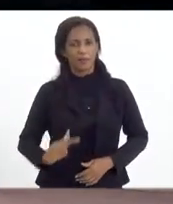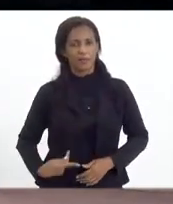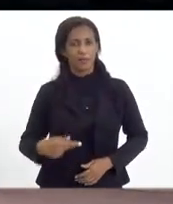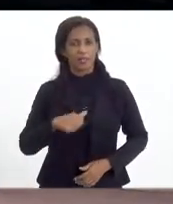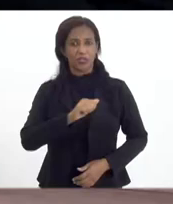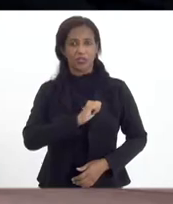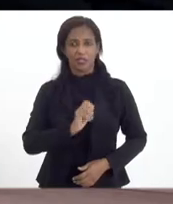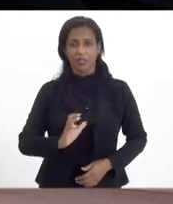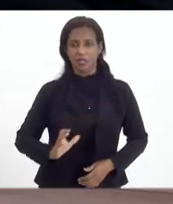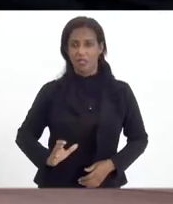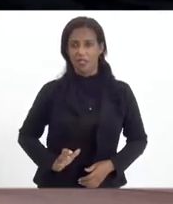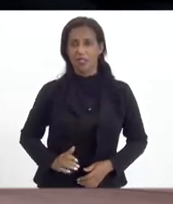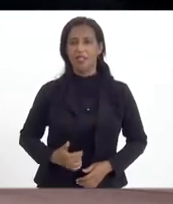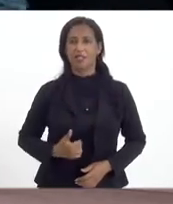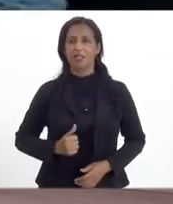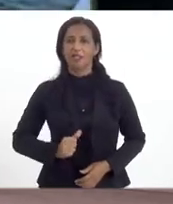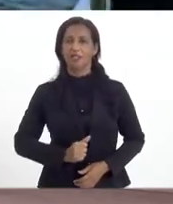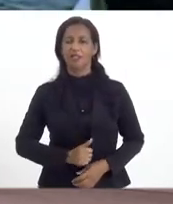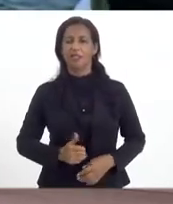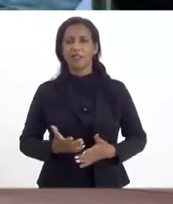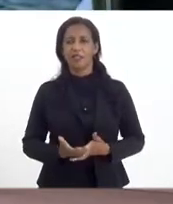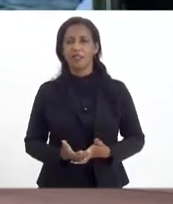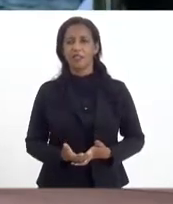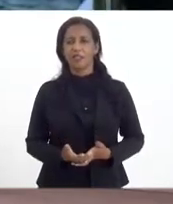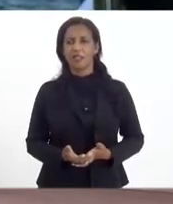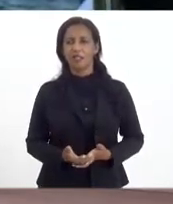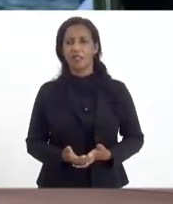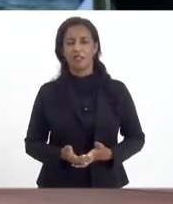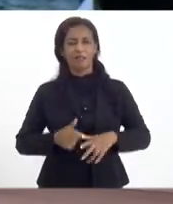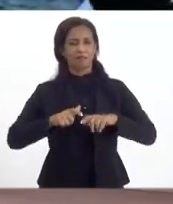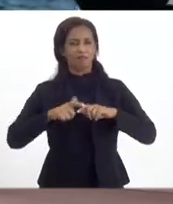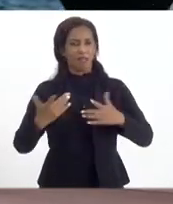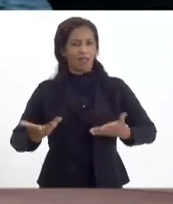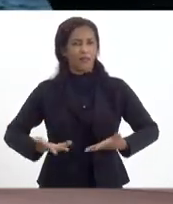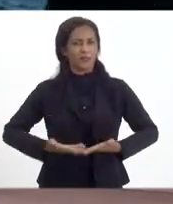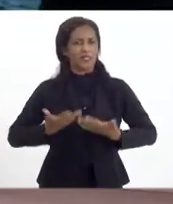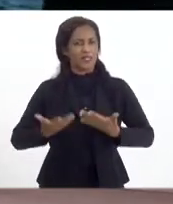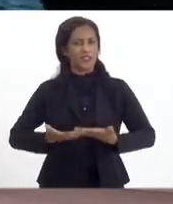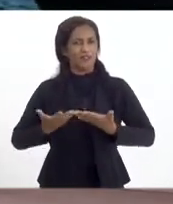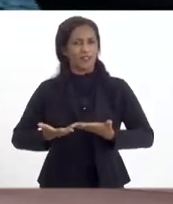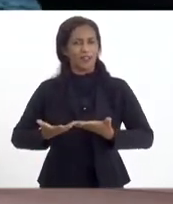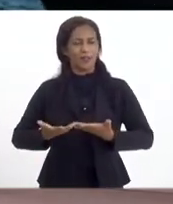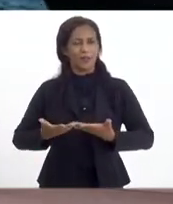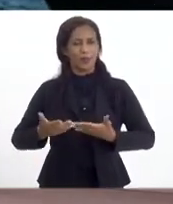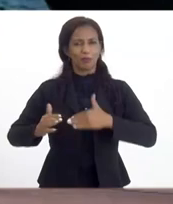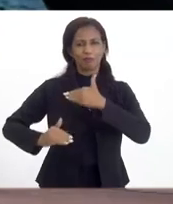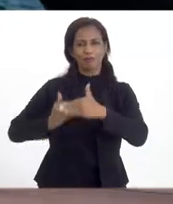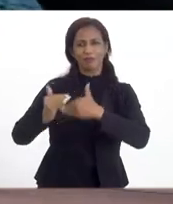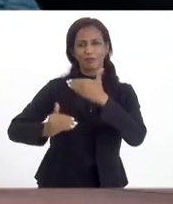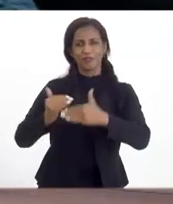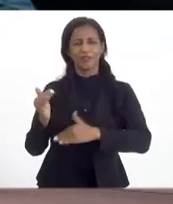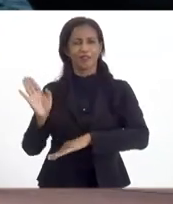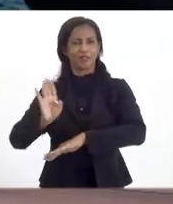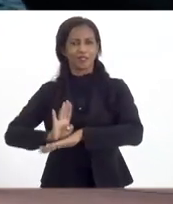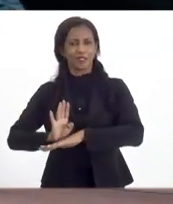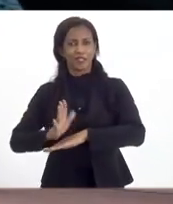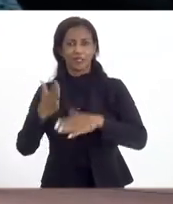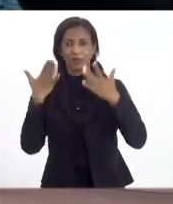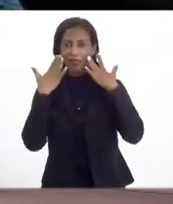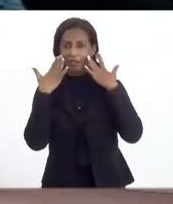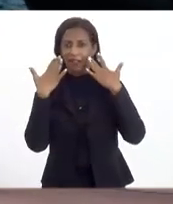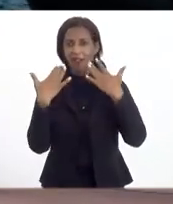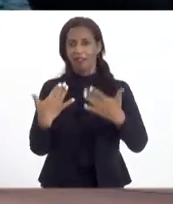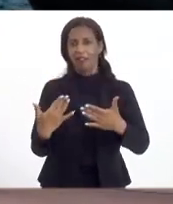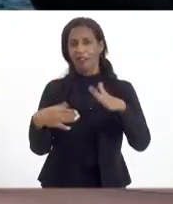Ceciliano, grande, grande incentivador do desenvolvimento do Estado, e isso se reflete